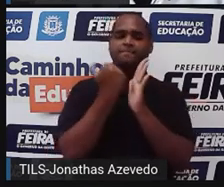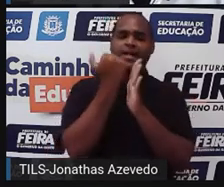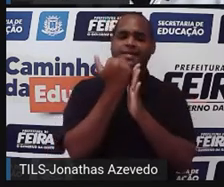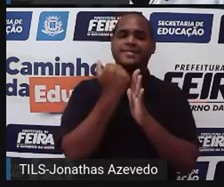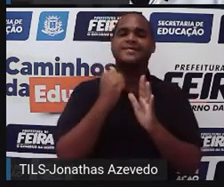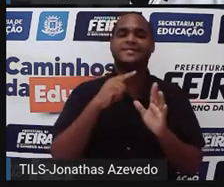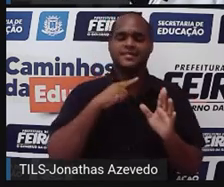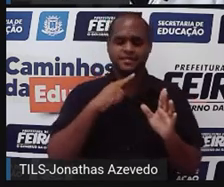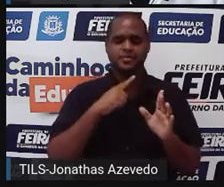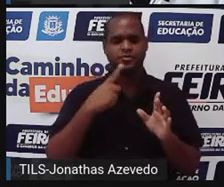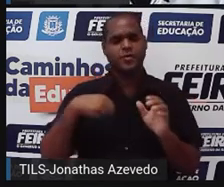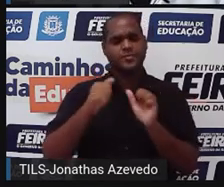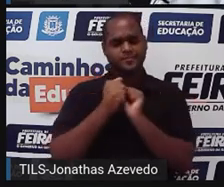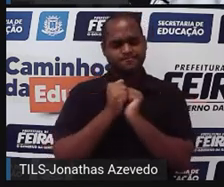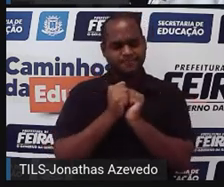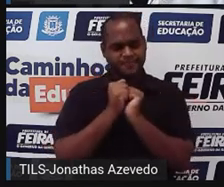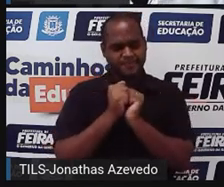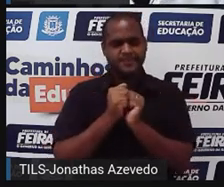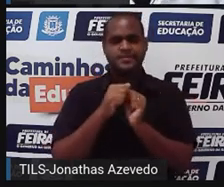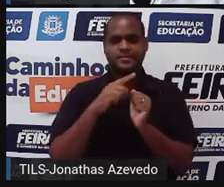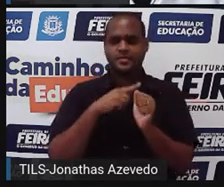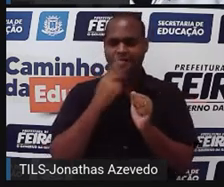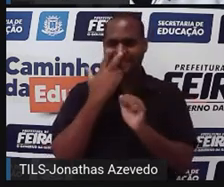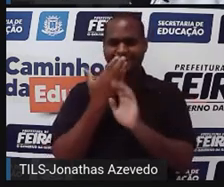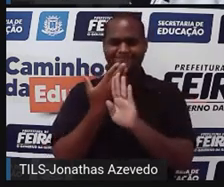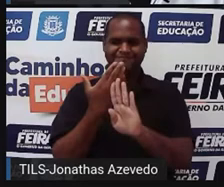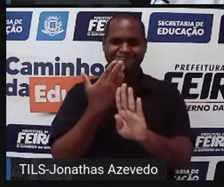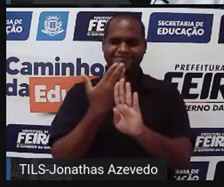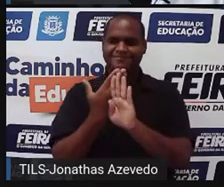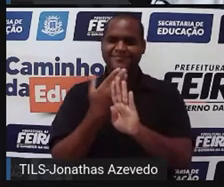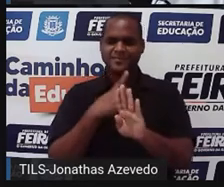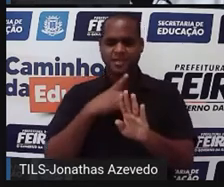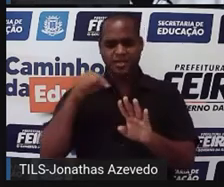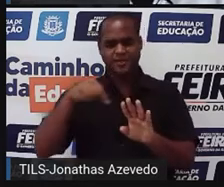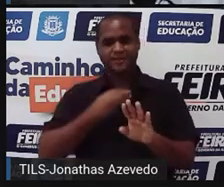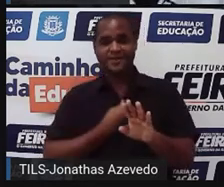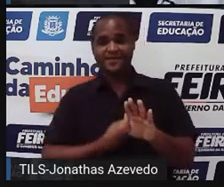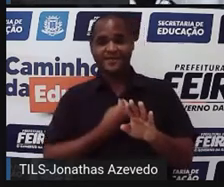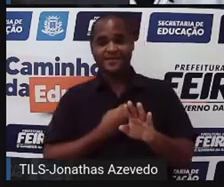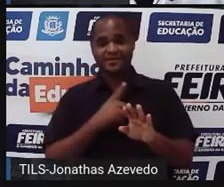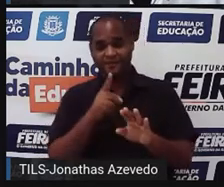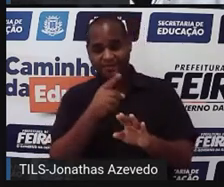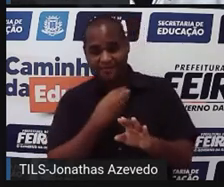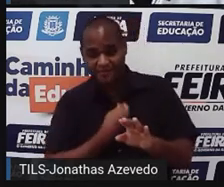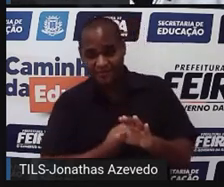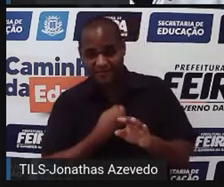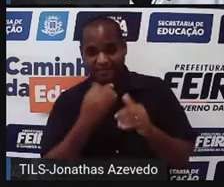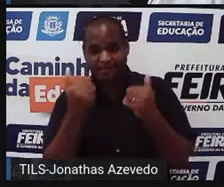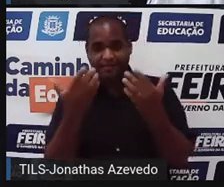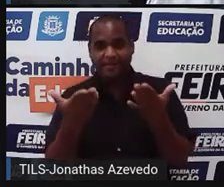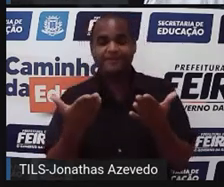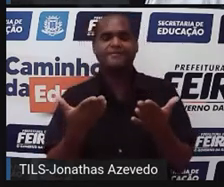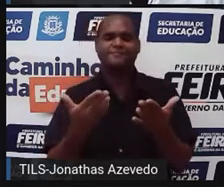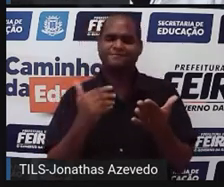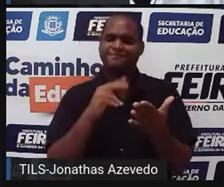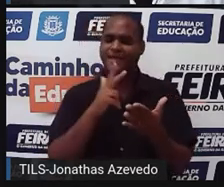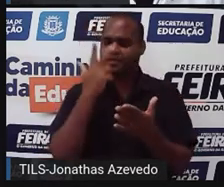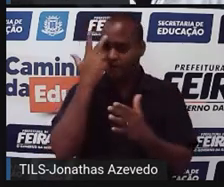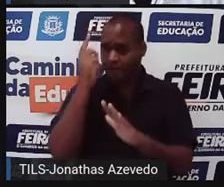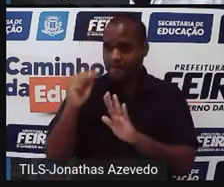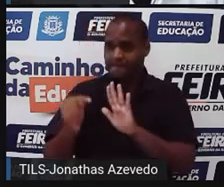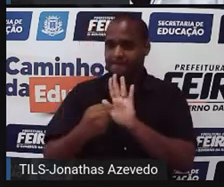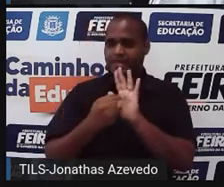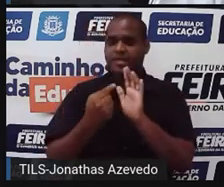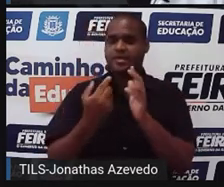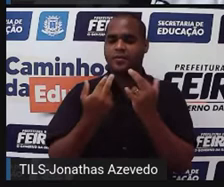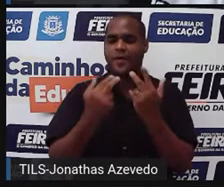vez. Estamos aqui juntos, ainda que separados, né? Eu aqui desse lado, você aí do outro lado da tela. Mas o objetivo é